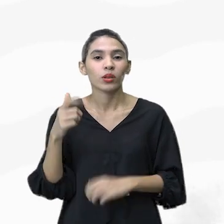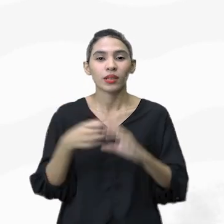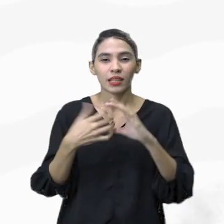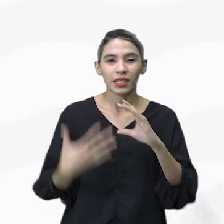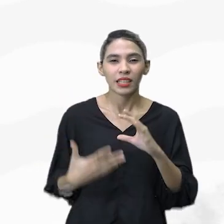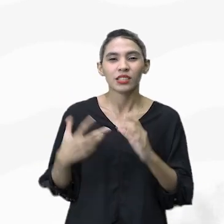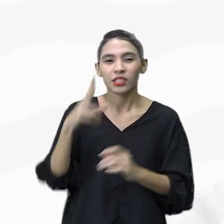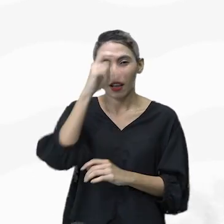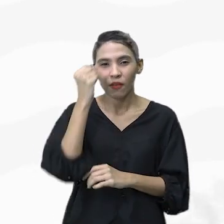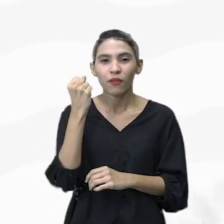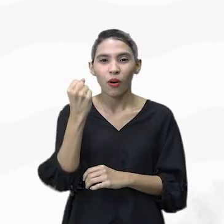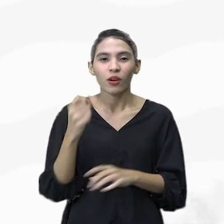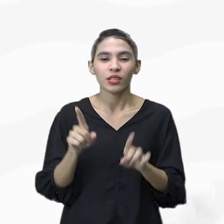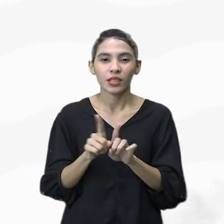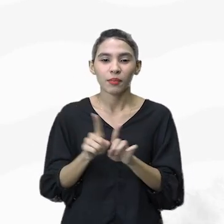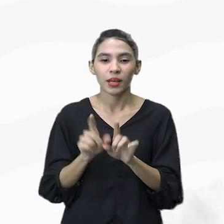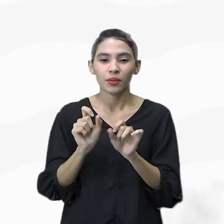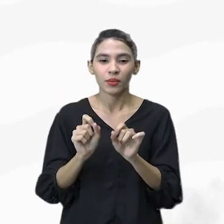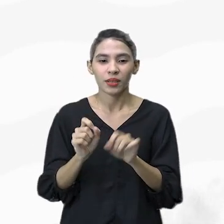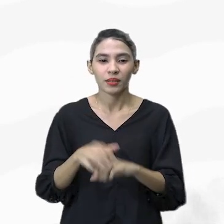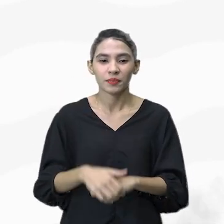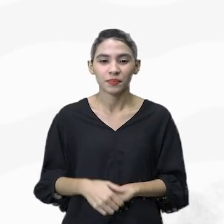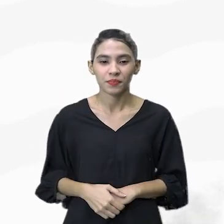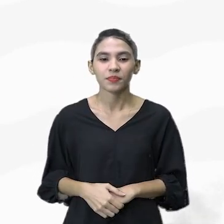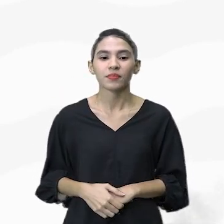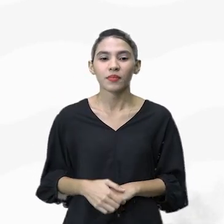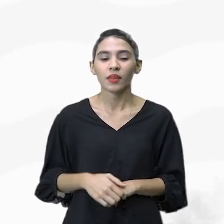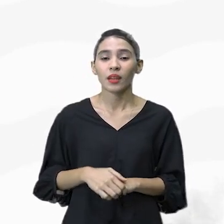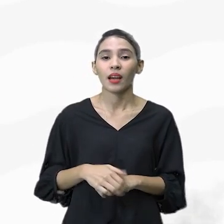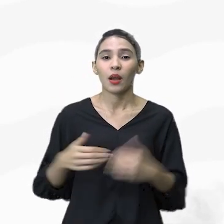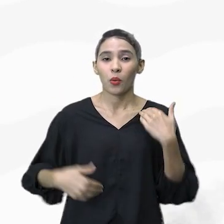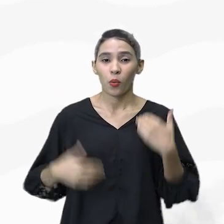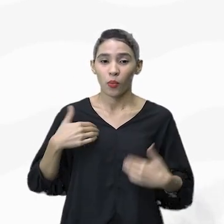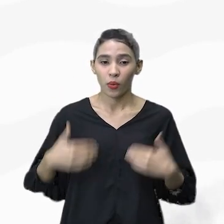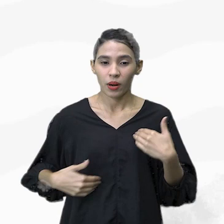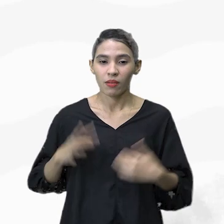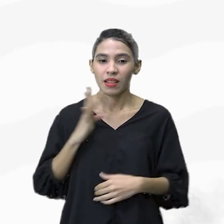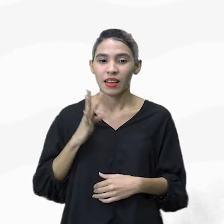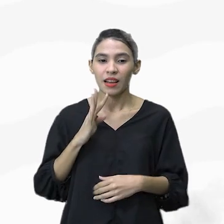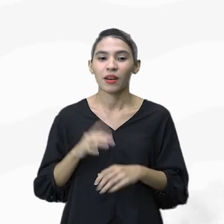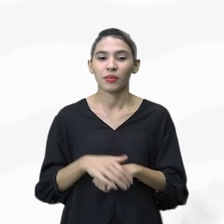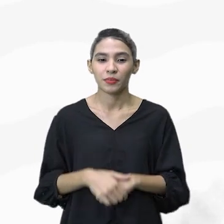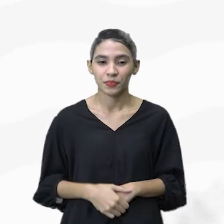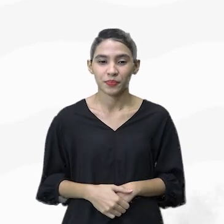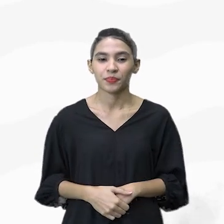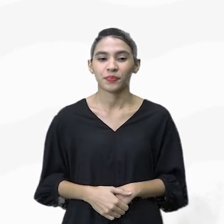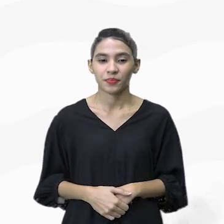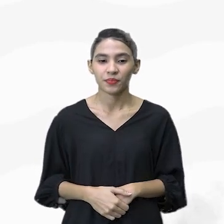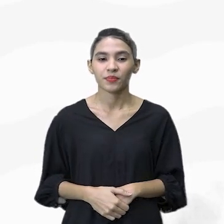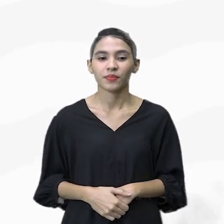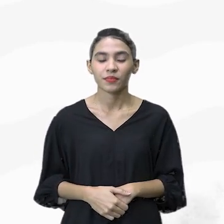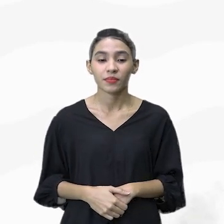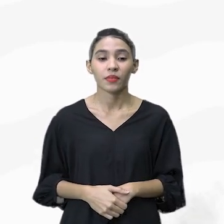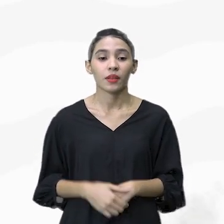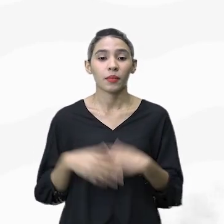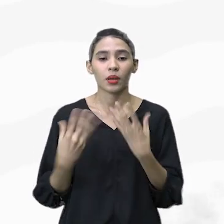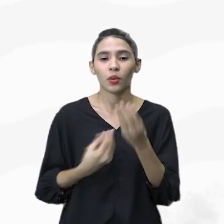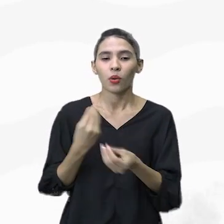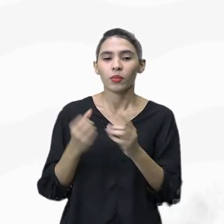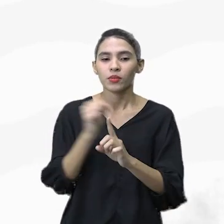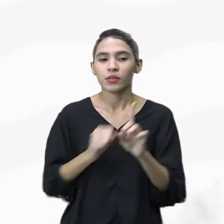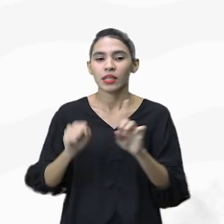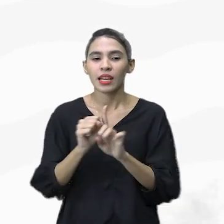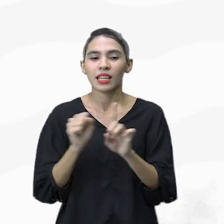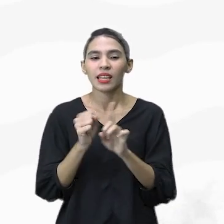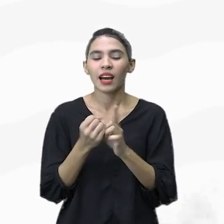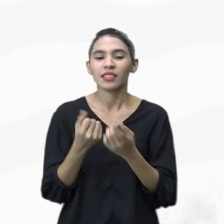muito forte, olha só, é a cultura corporal, olha só que legal. O modo com que a sociedade